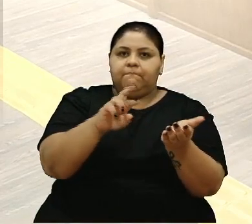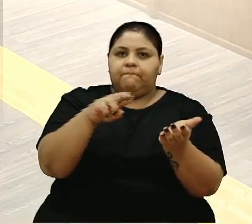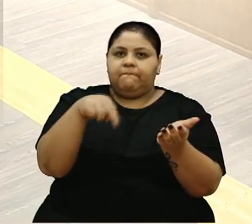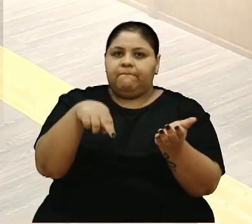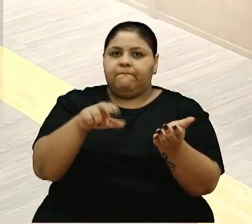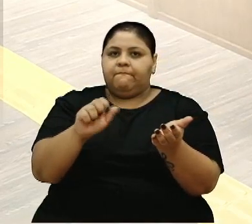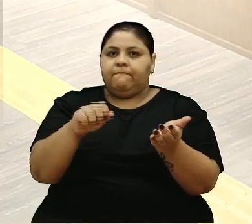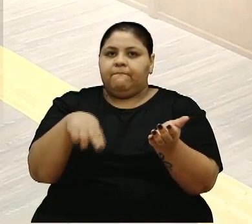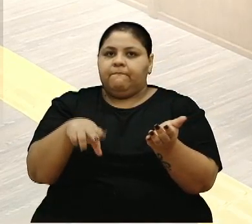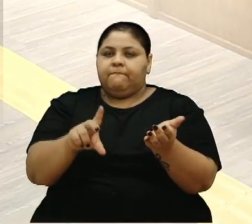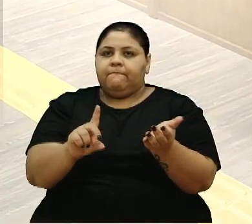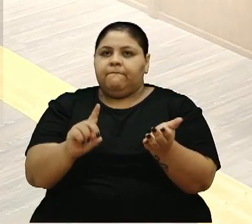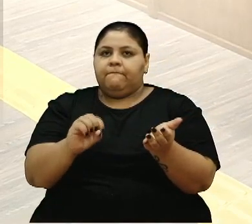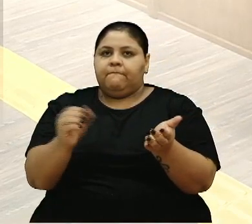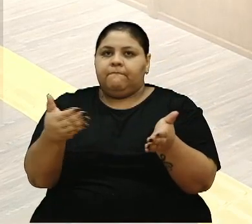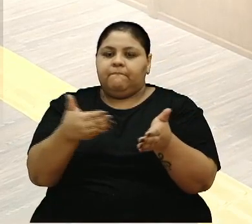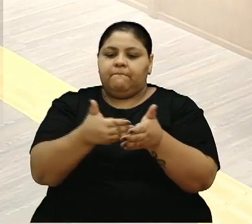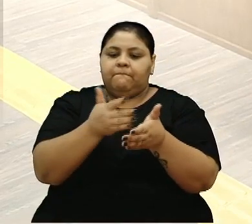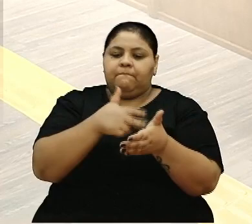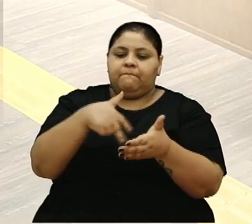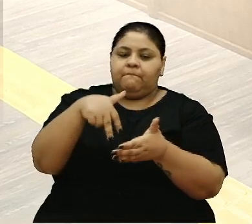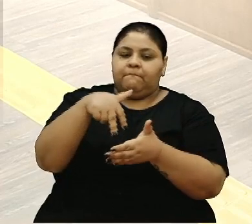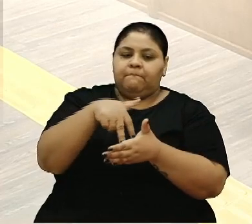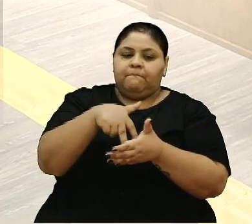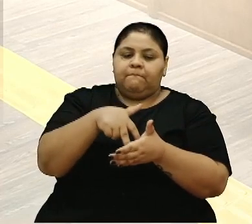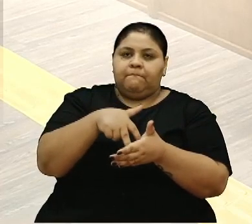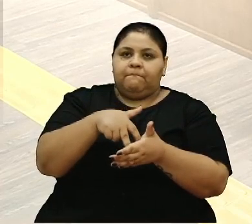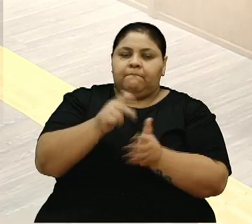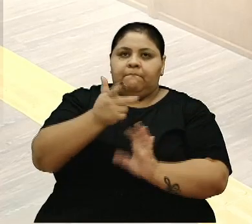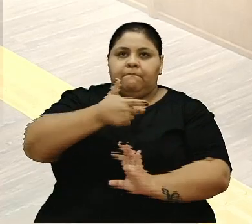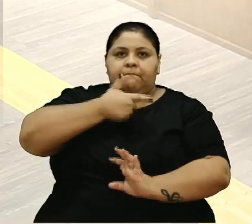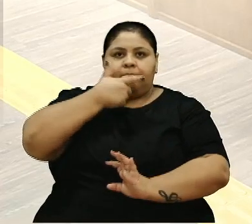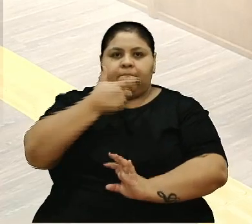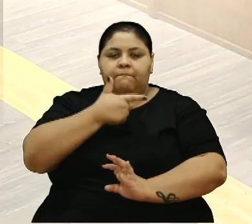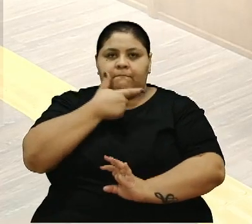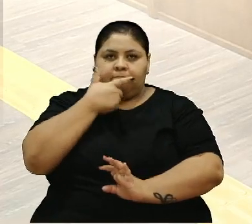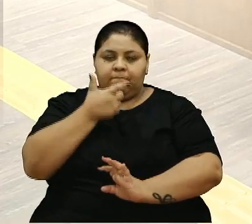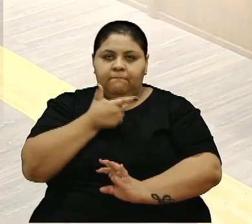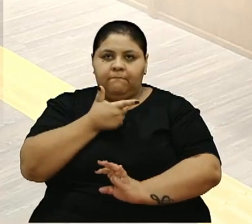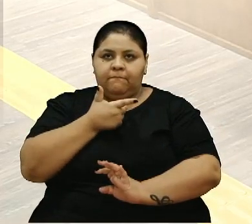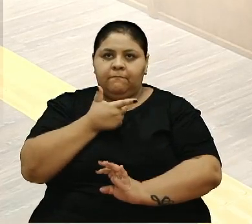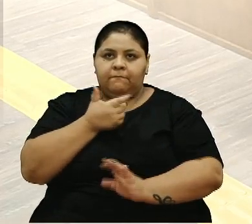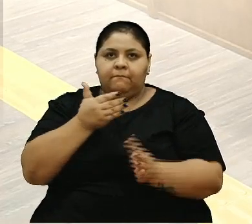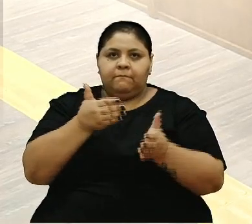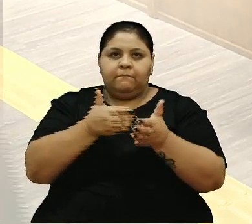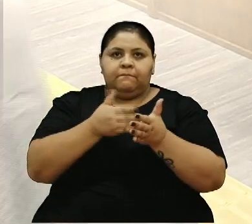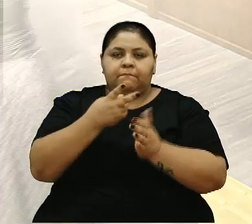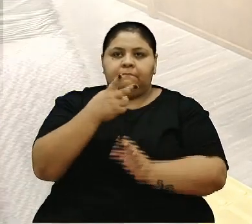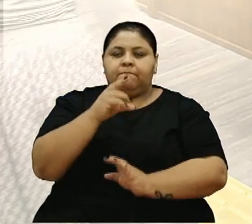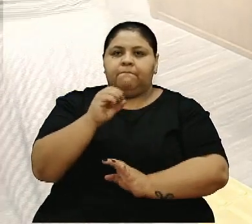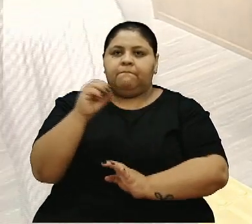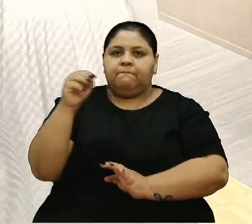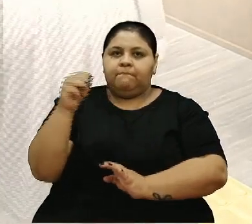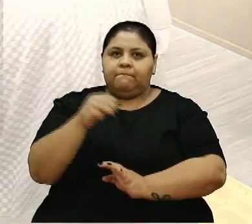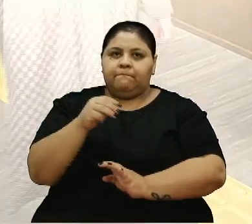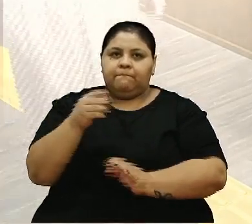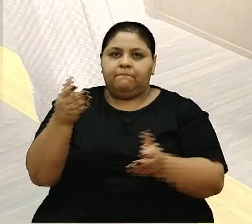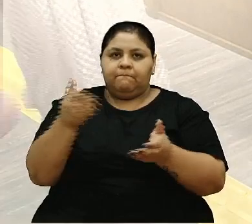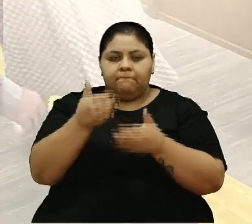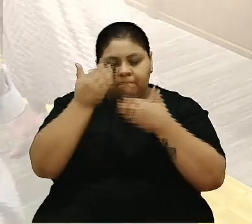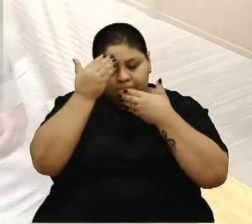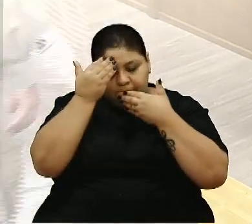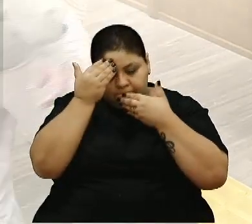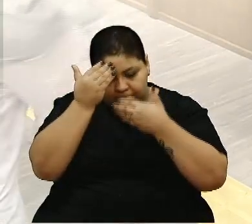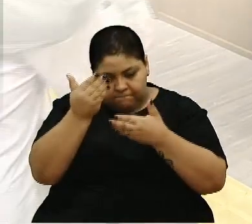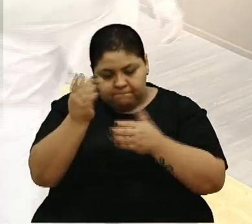até a tribuna, para que façam a sua manifestação pelo tempo de até 20 minutos e já agradecemos de